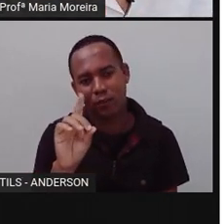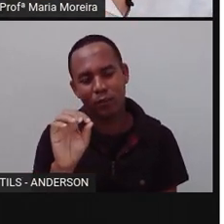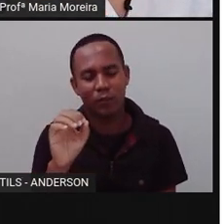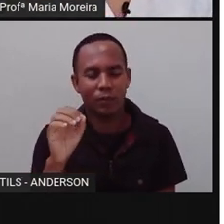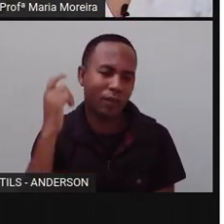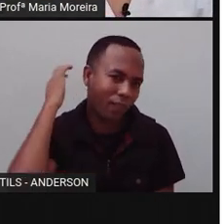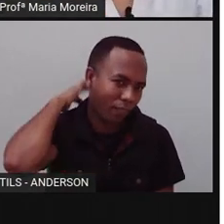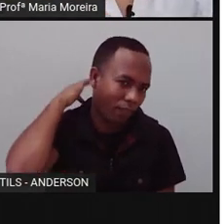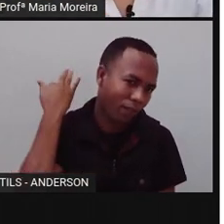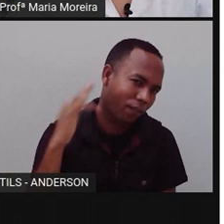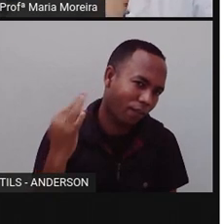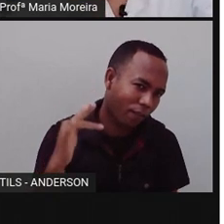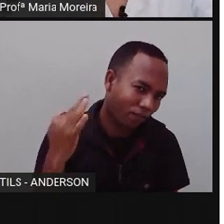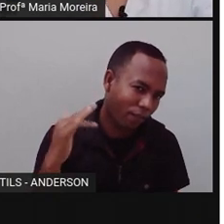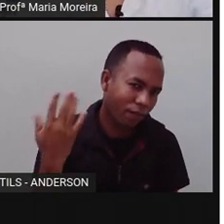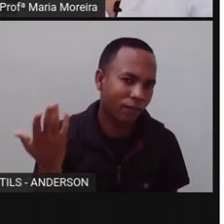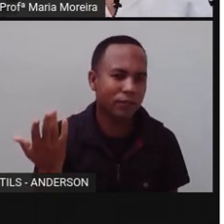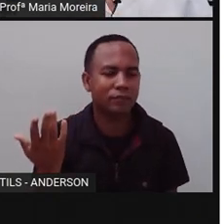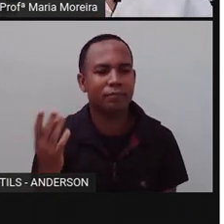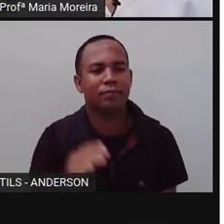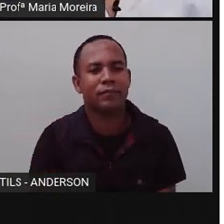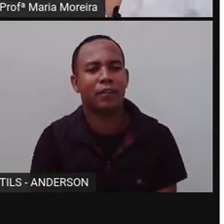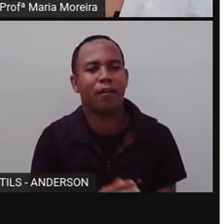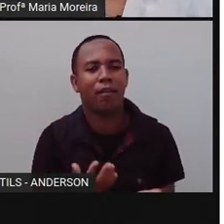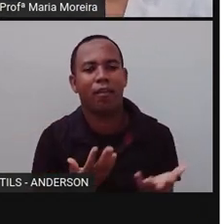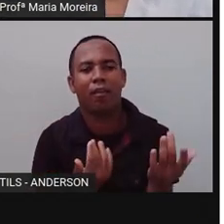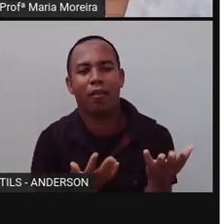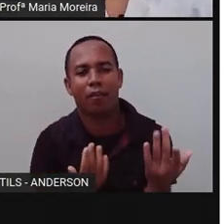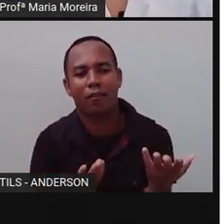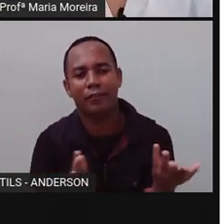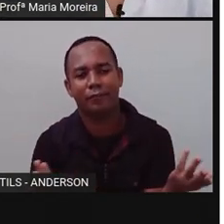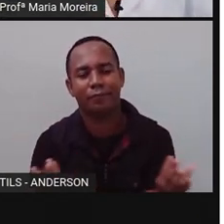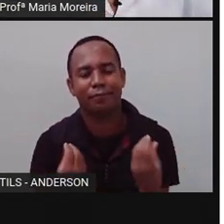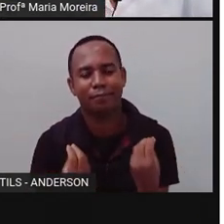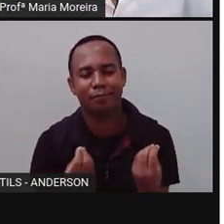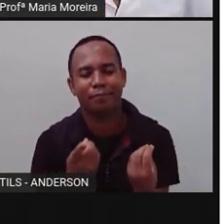Anderson, né? Porque a prova tem 15 anos, ela não tem dor nas costas, jamais.